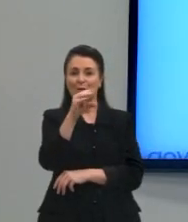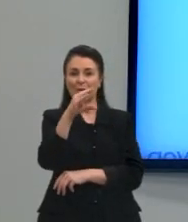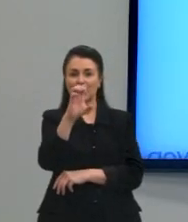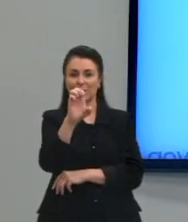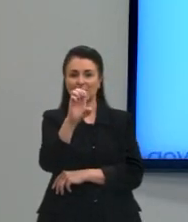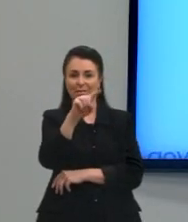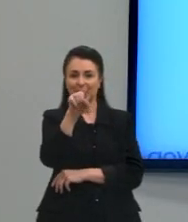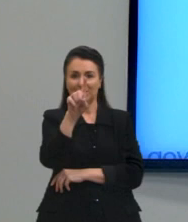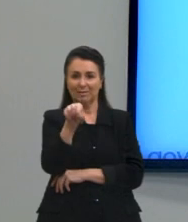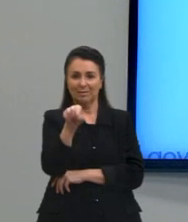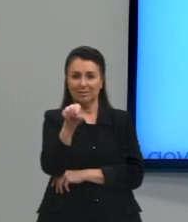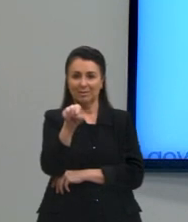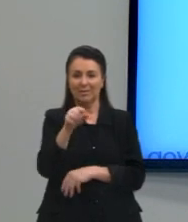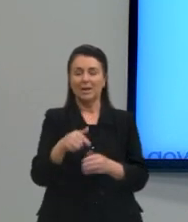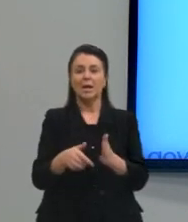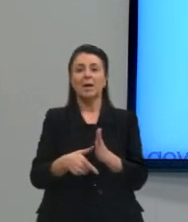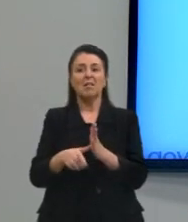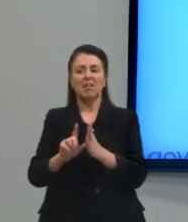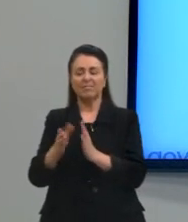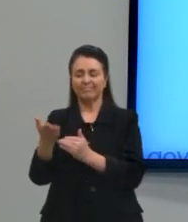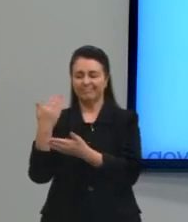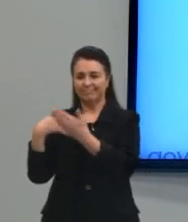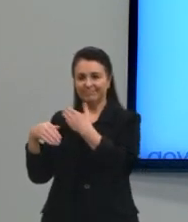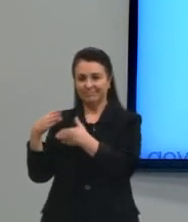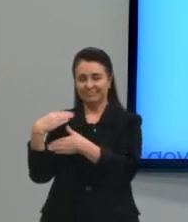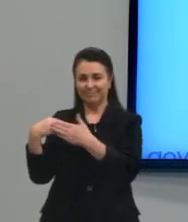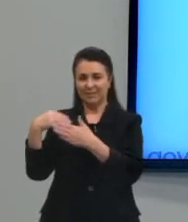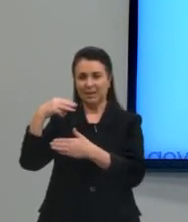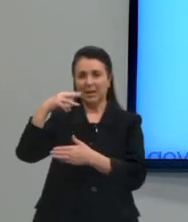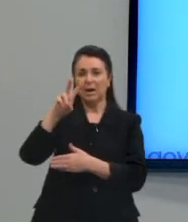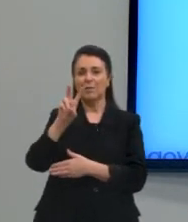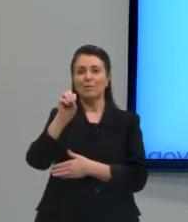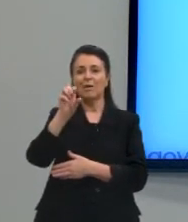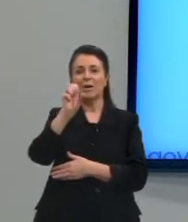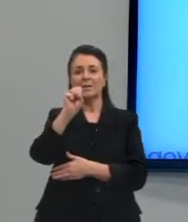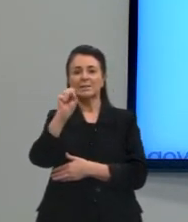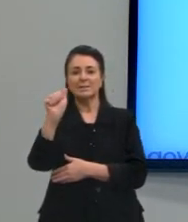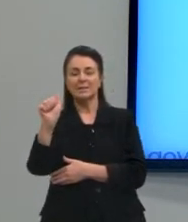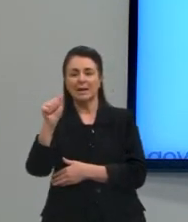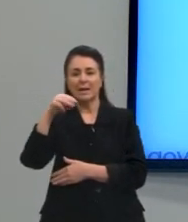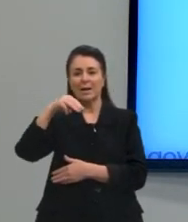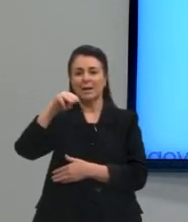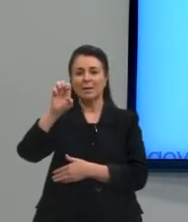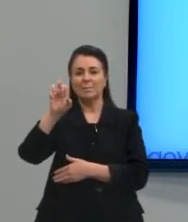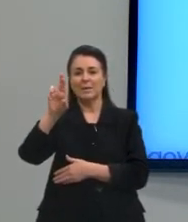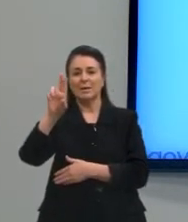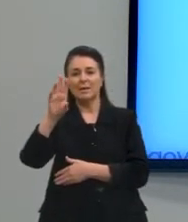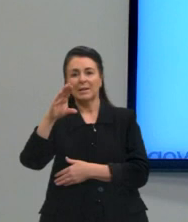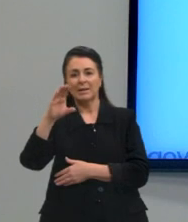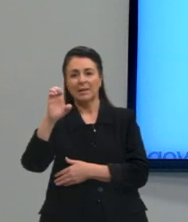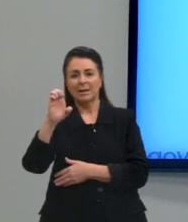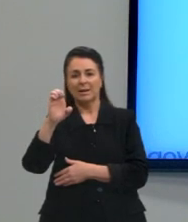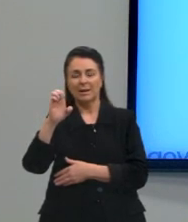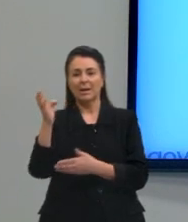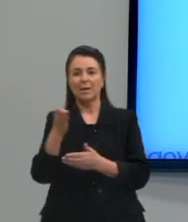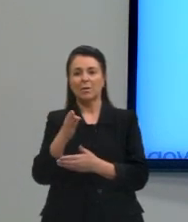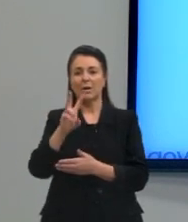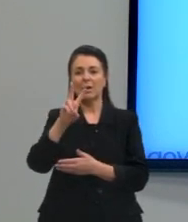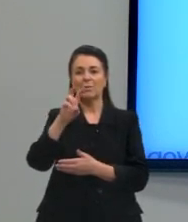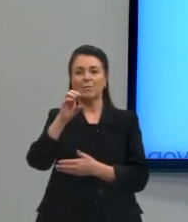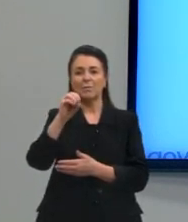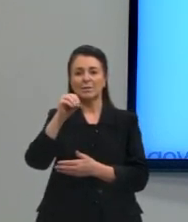E lá antigamente se falava vossa mercê, que virou vós mercê e chega hoje em você.